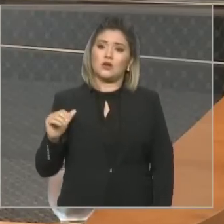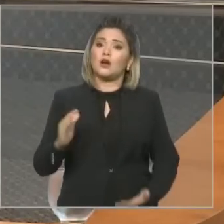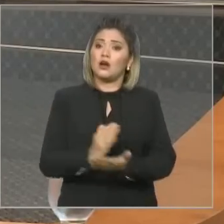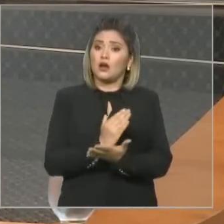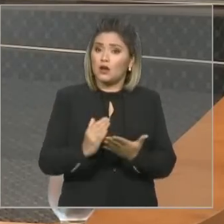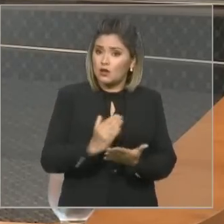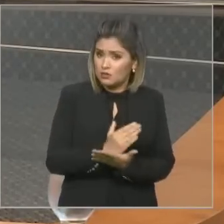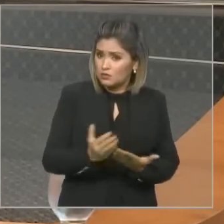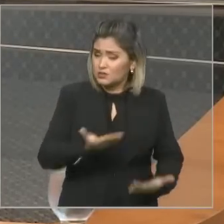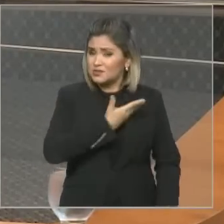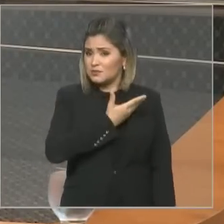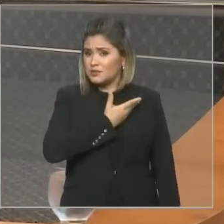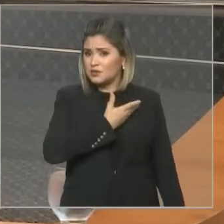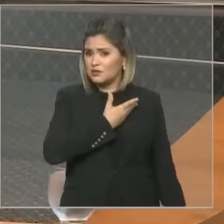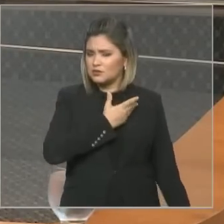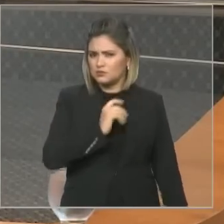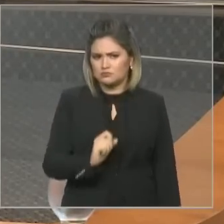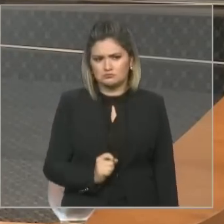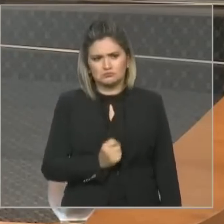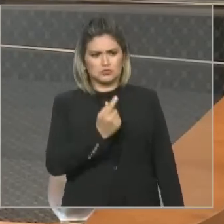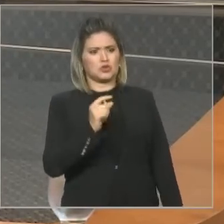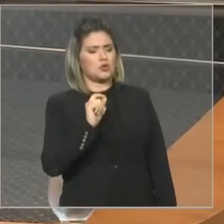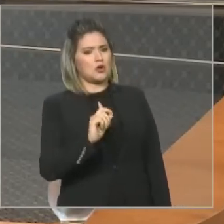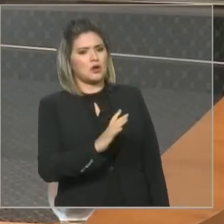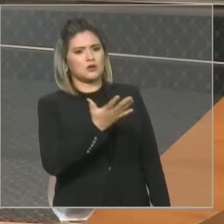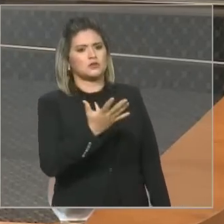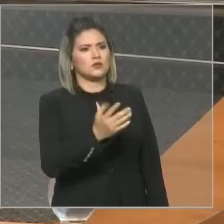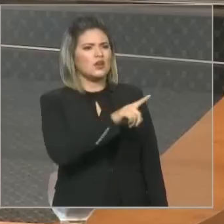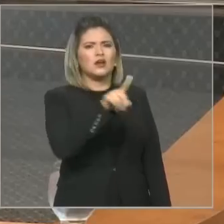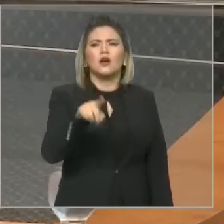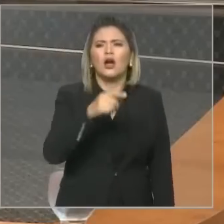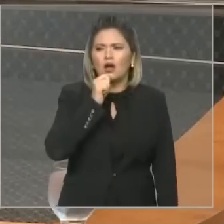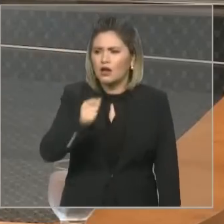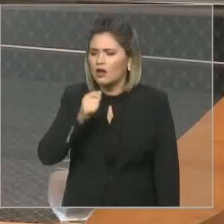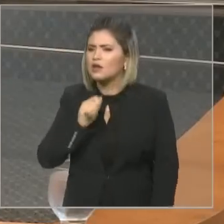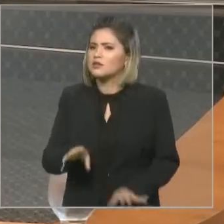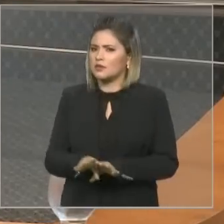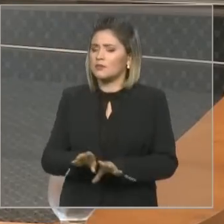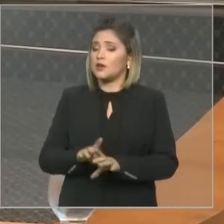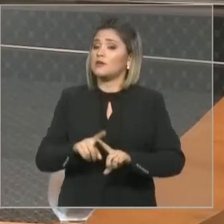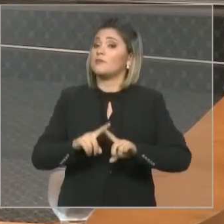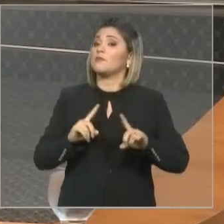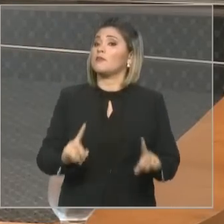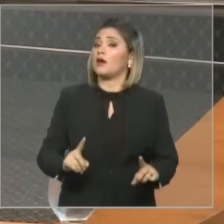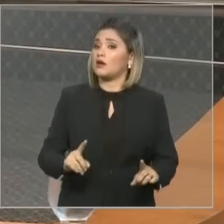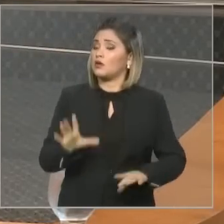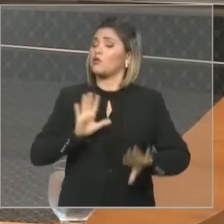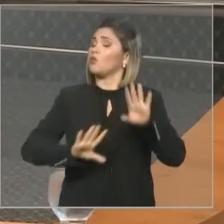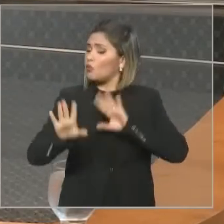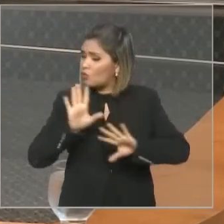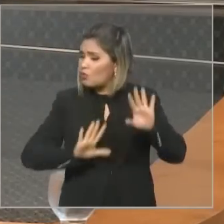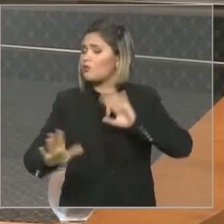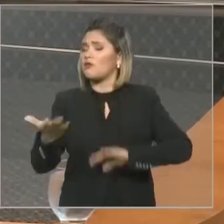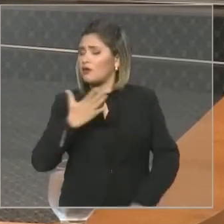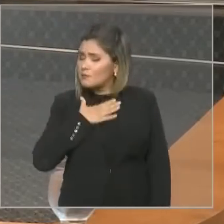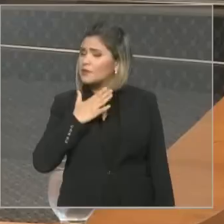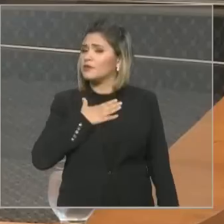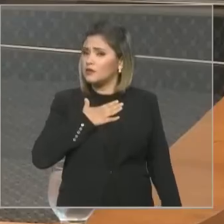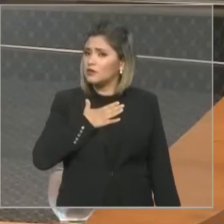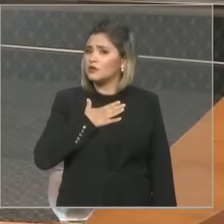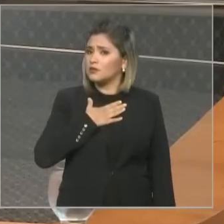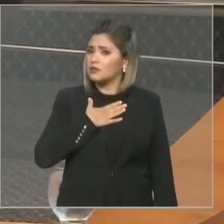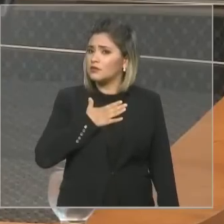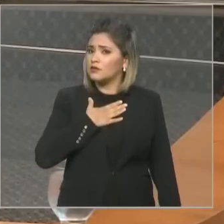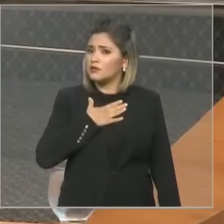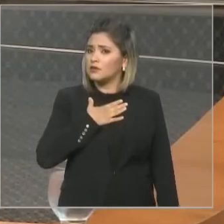estranhando o que está acontecendo. o jornalista também. Agora, não tente fazer gracinha comigo. Se, vossa excelência, tratei, quando eu